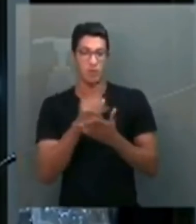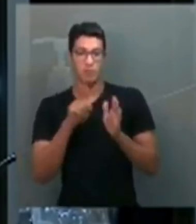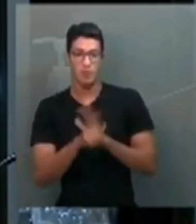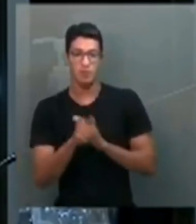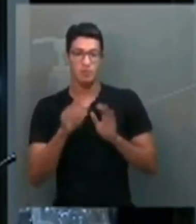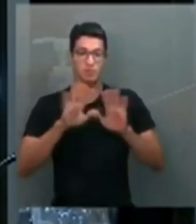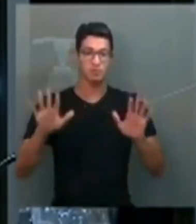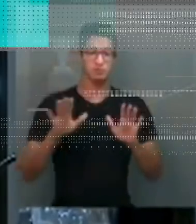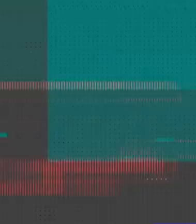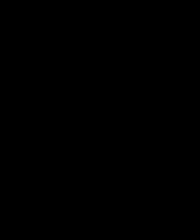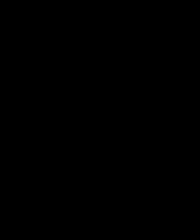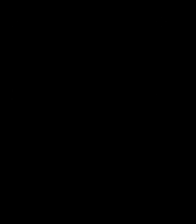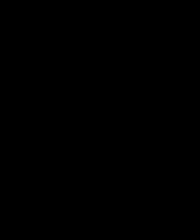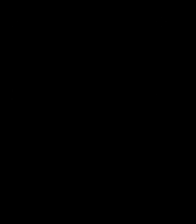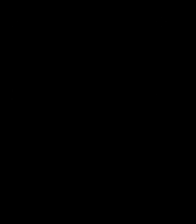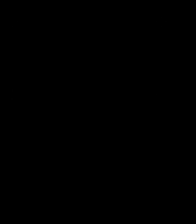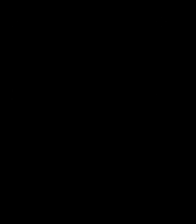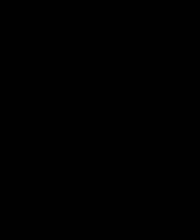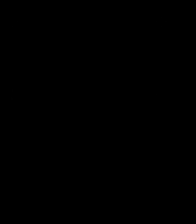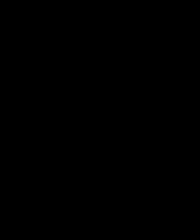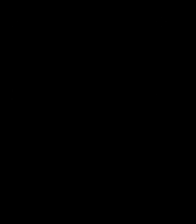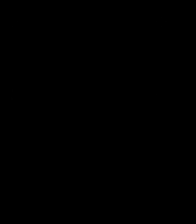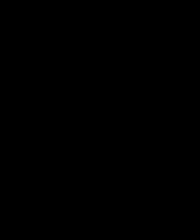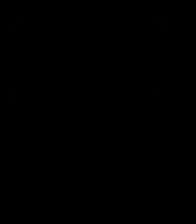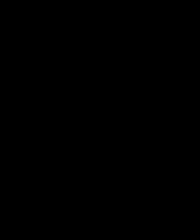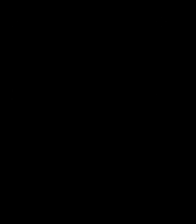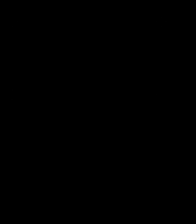pergunta que ficou no bolo. Uau!